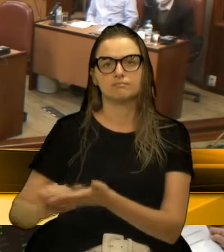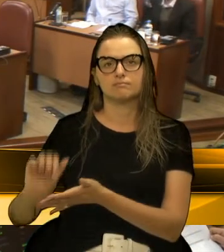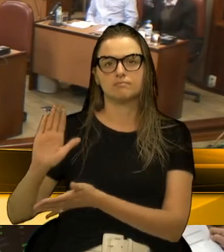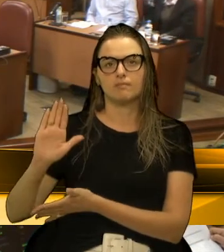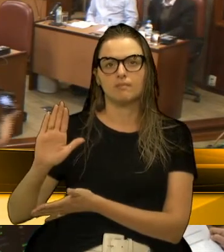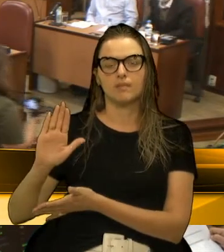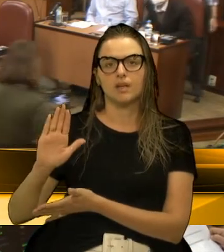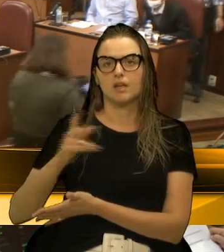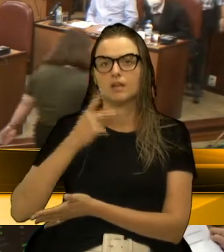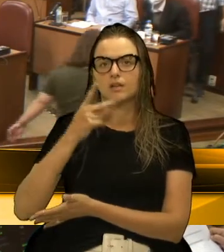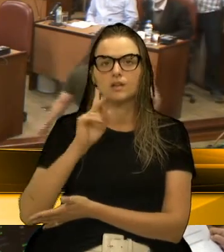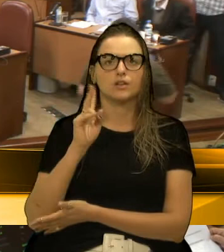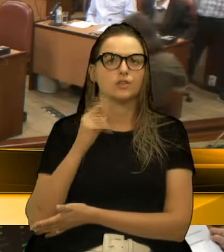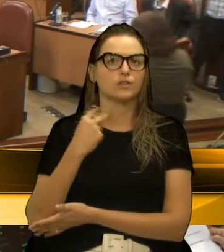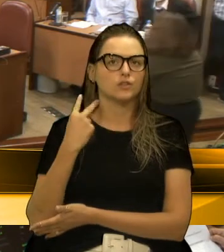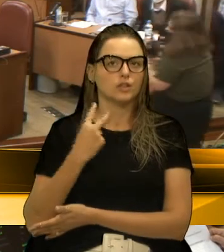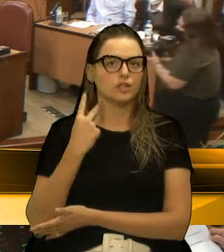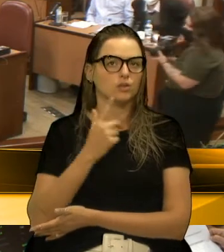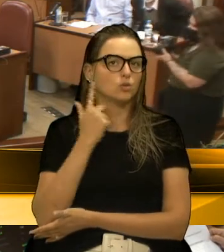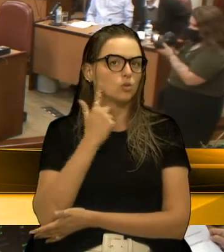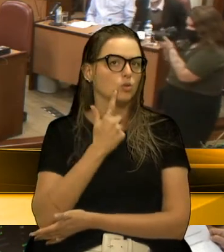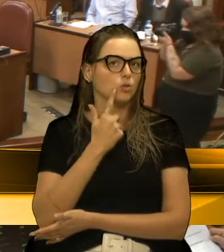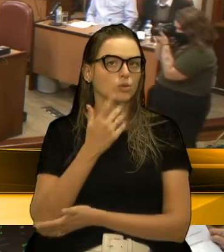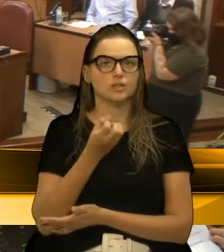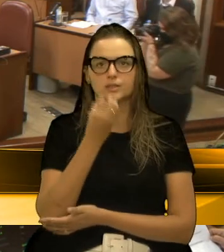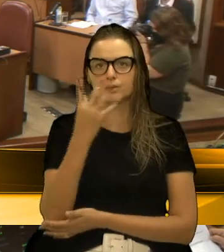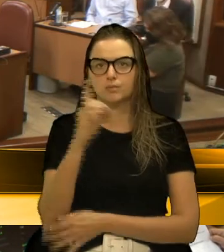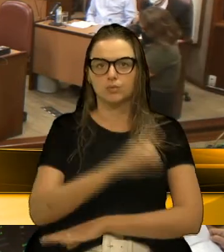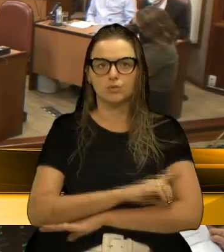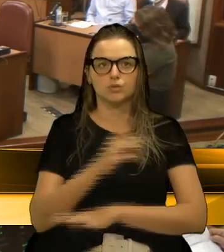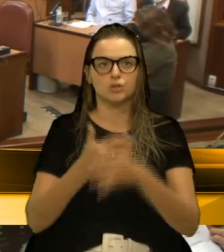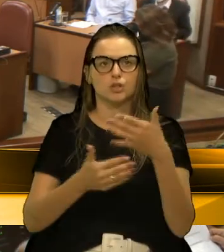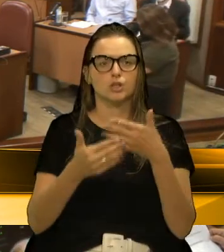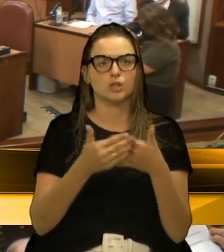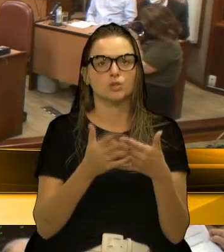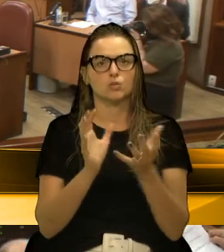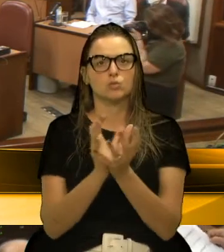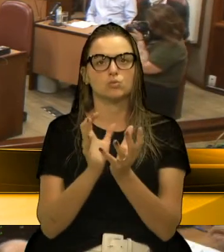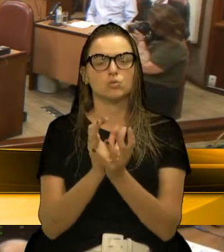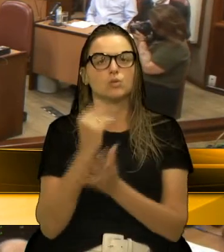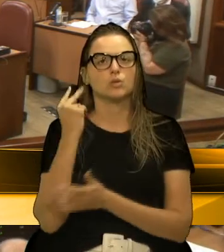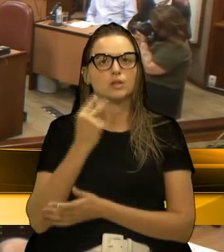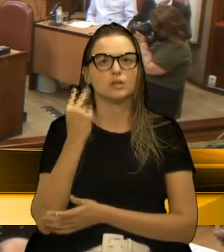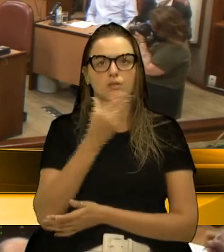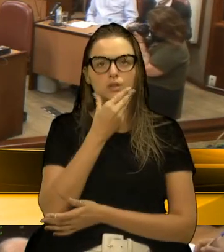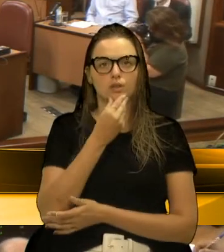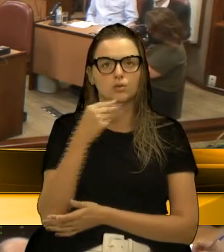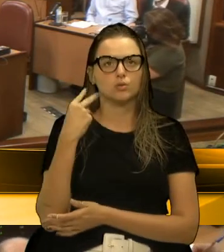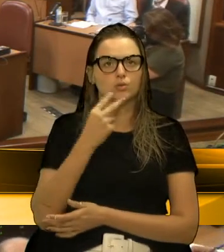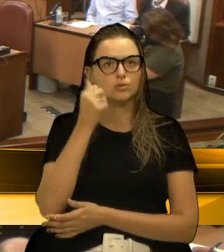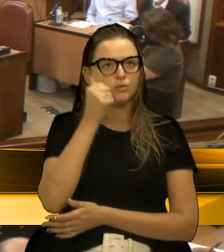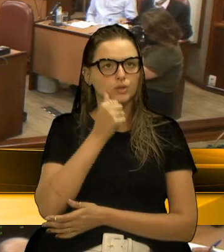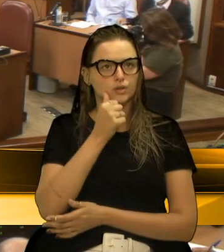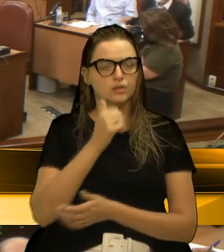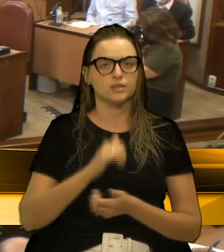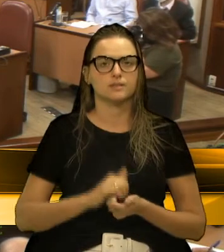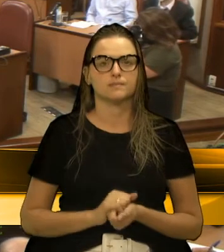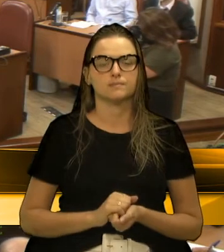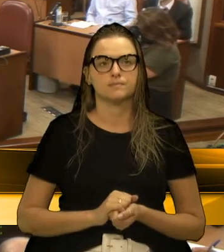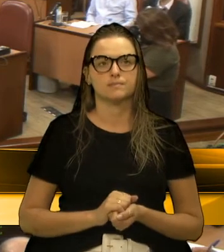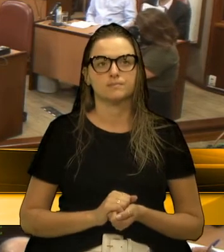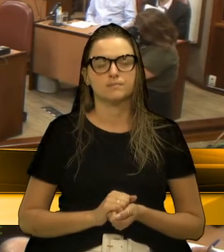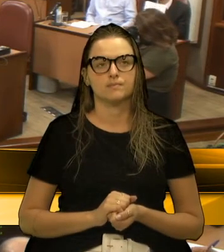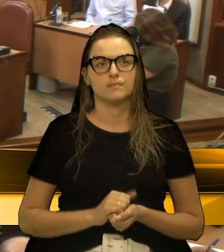palavra, vereador Lucas Carinhato. Bom dia a todos, colegas vereadores, vereadoras. Primeiro,